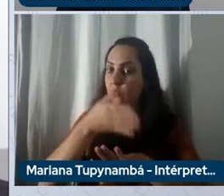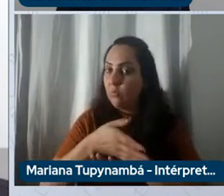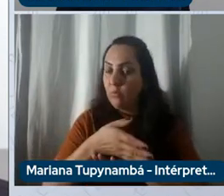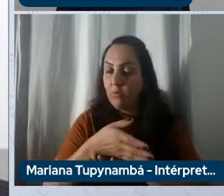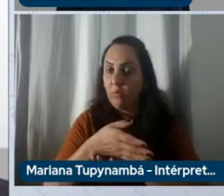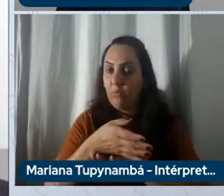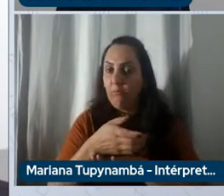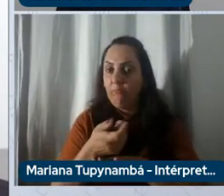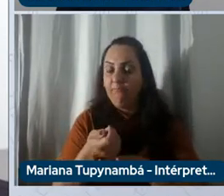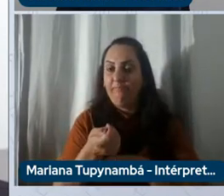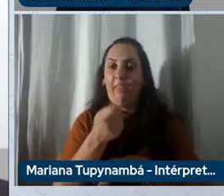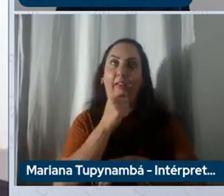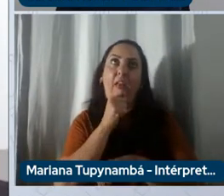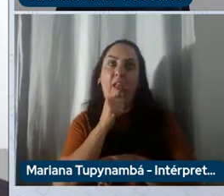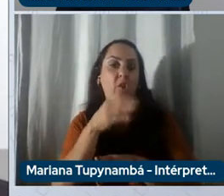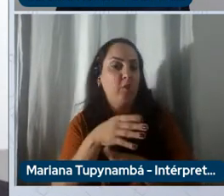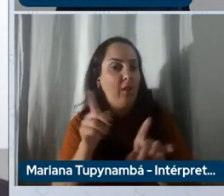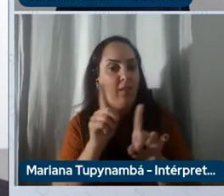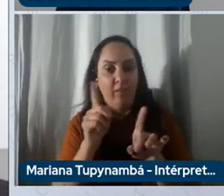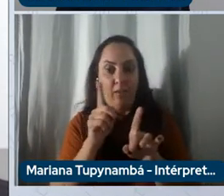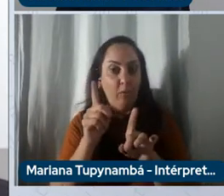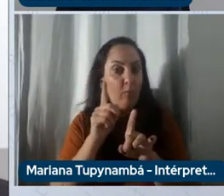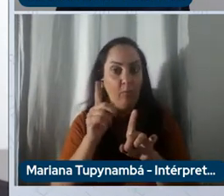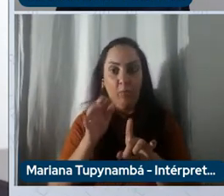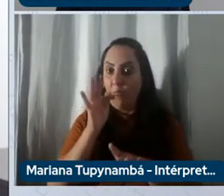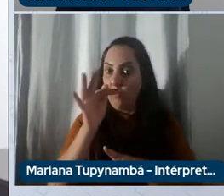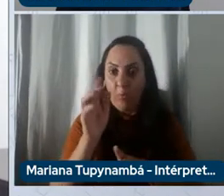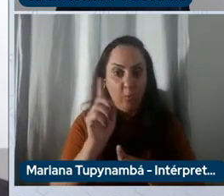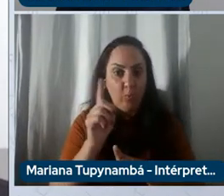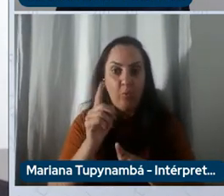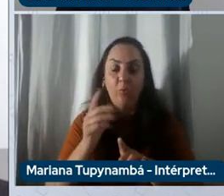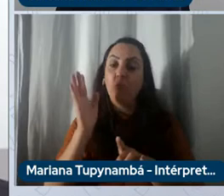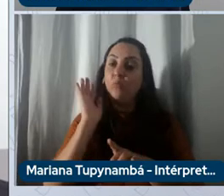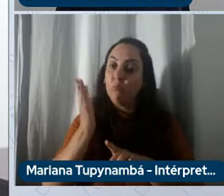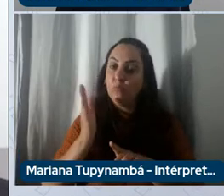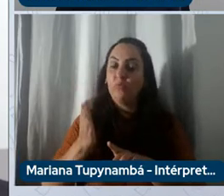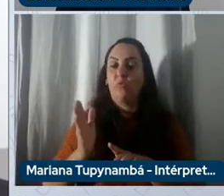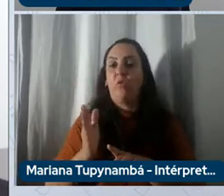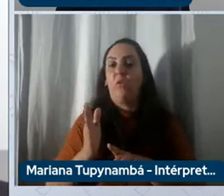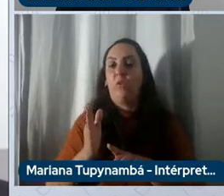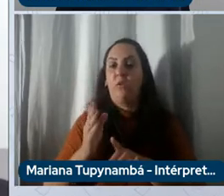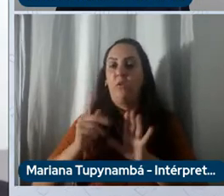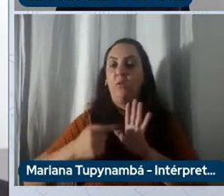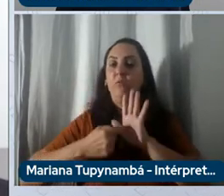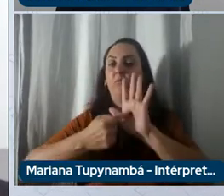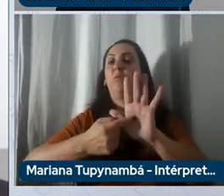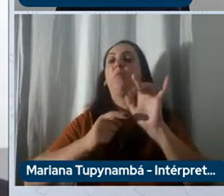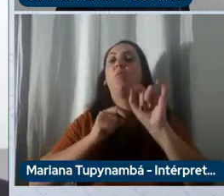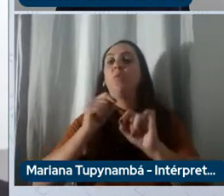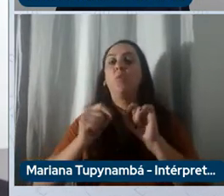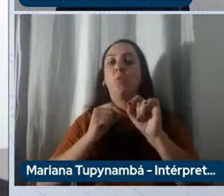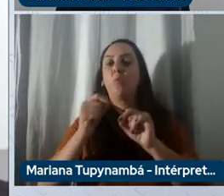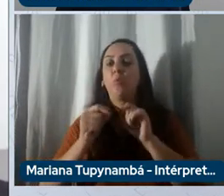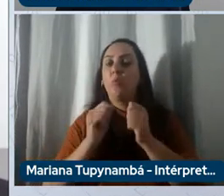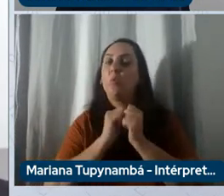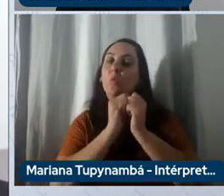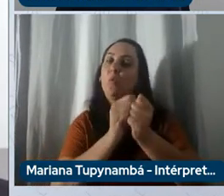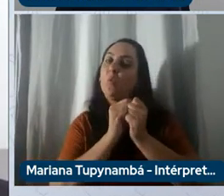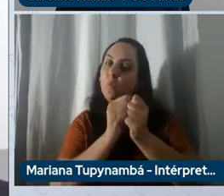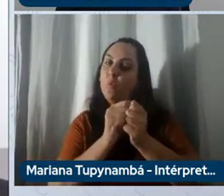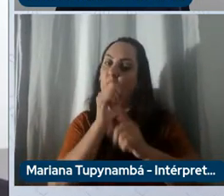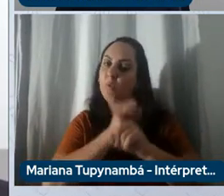um incrível eh cambiamento de eh convivência também social então